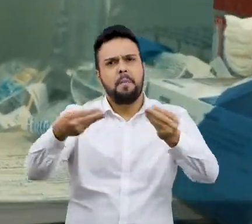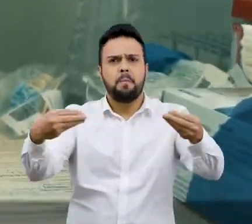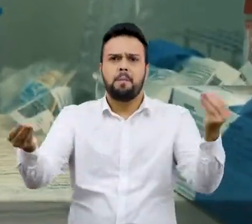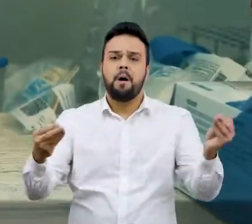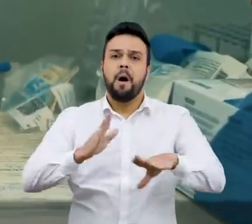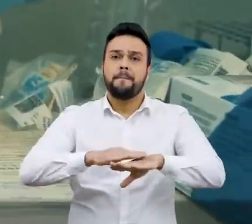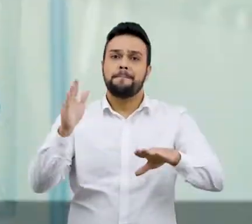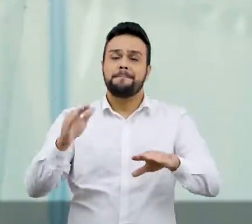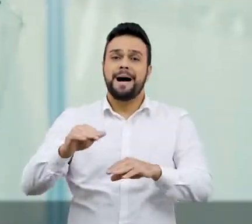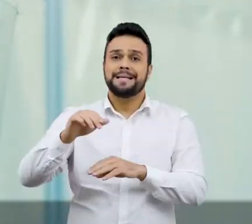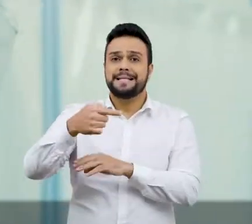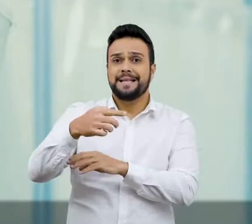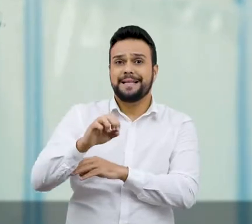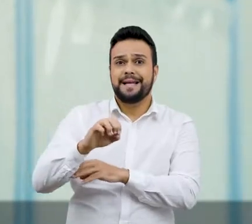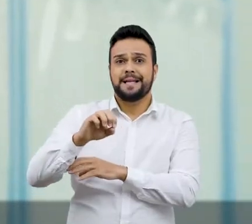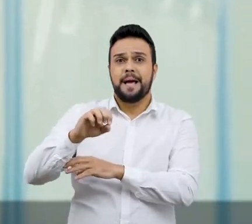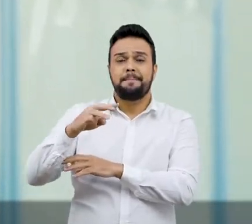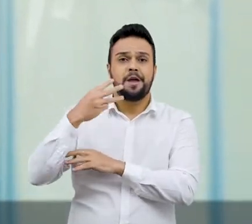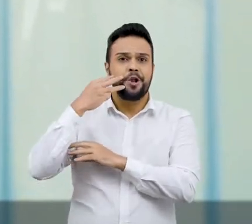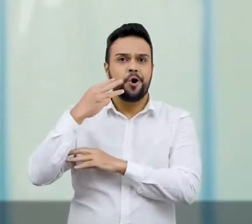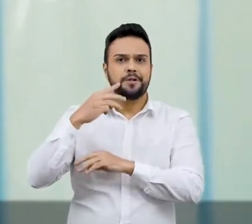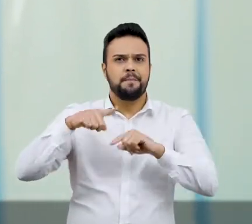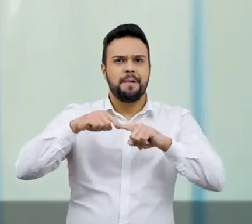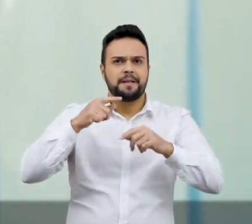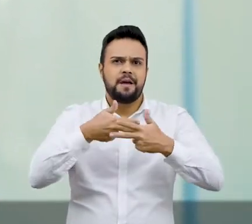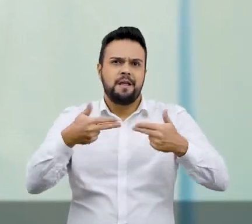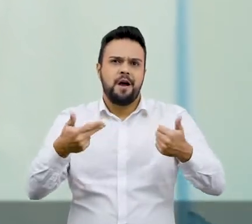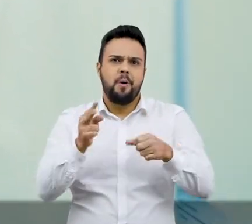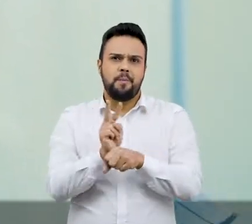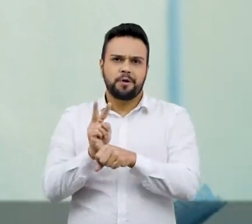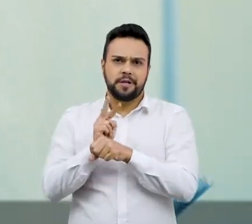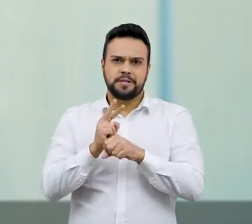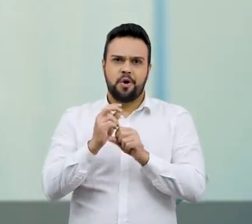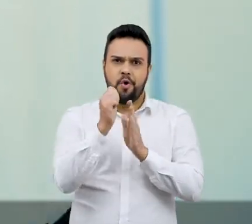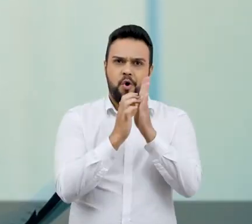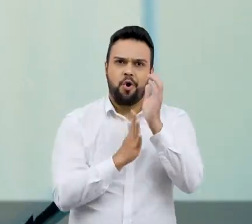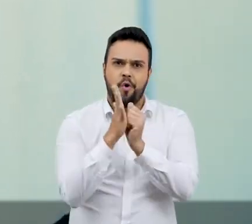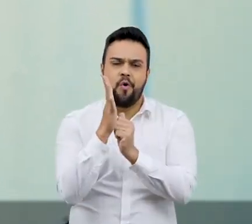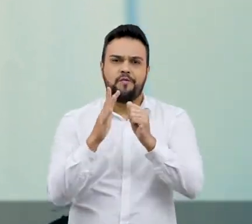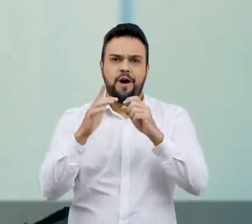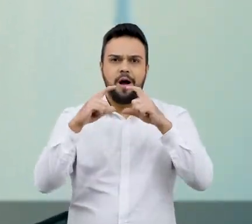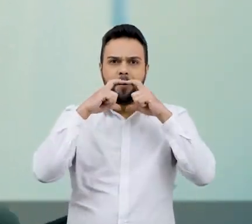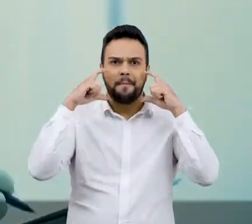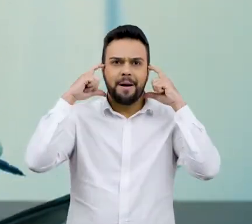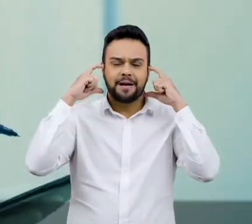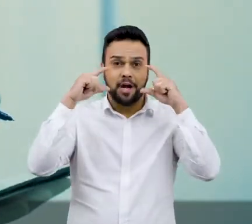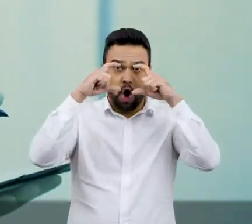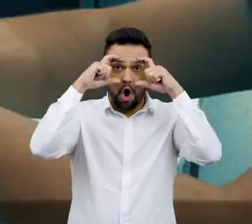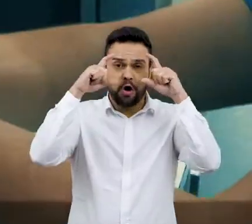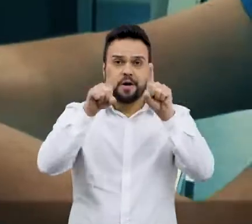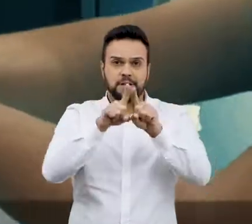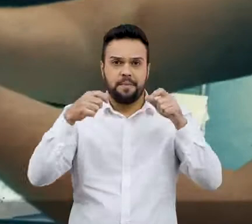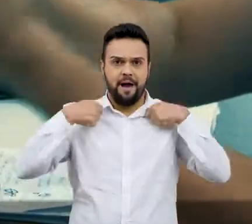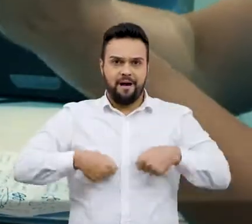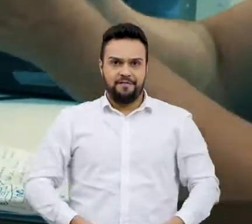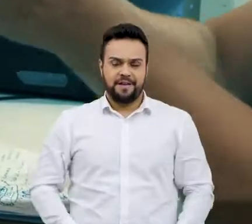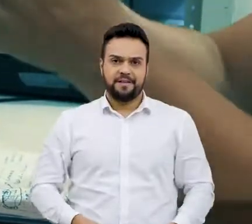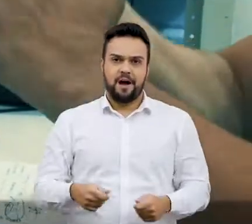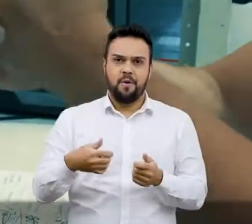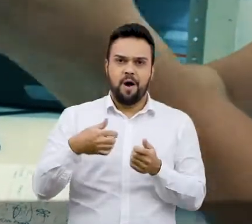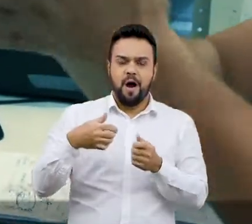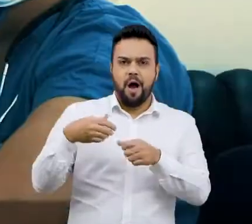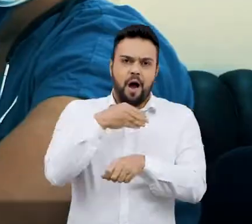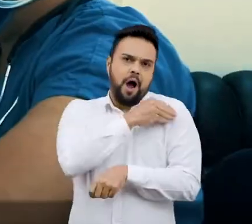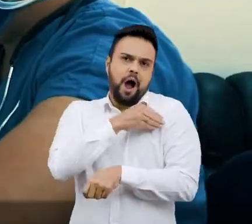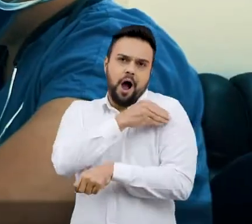distribuídos mais de 70 milhões de equipamentos de proteção, como luvas, máscaras, óculos, aventais e álcool em gel para